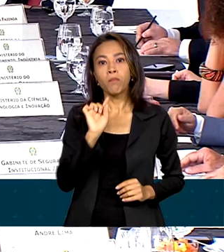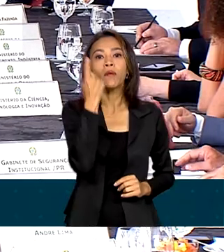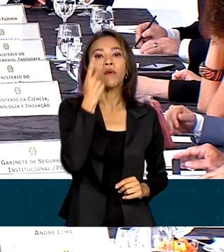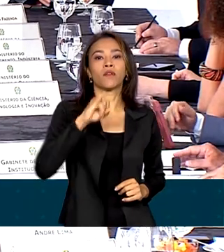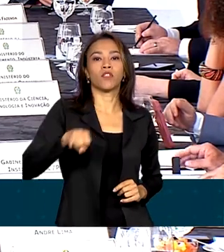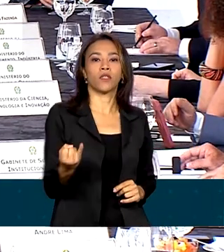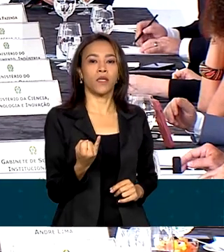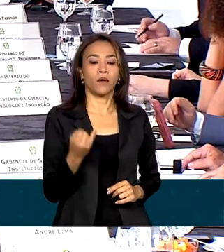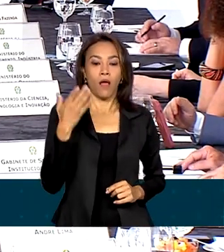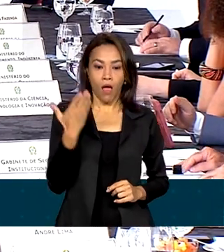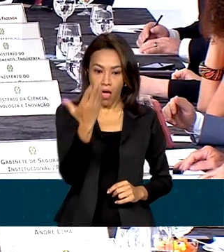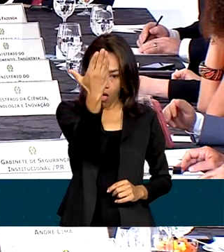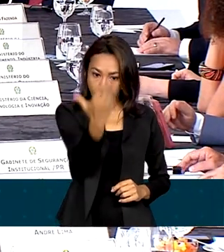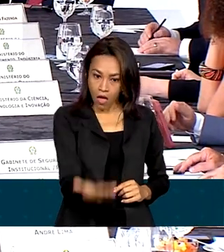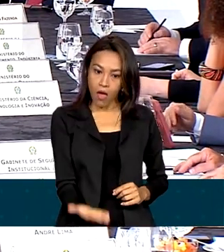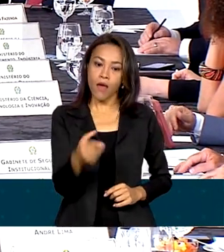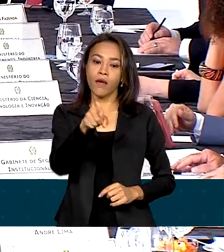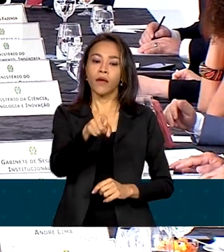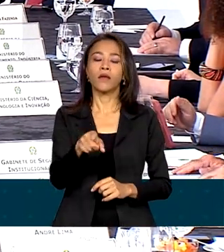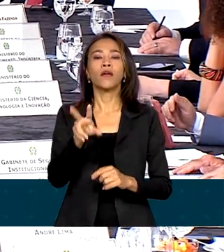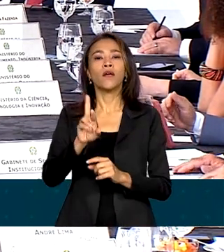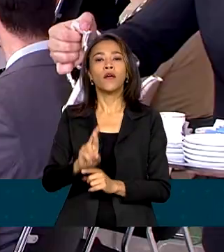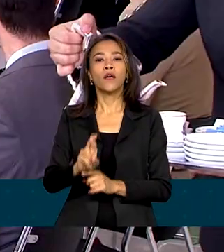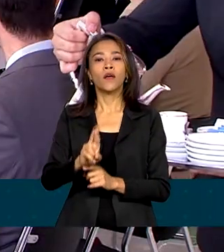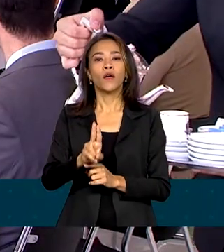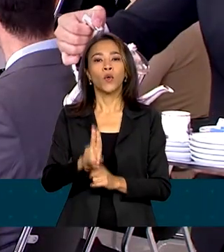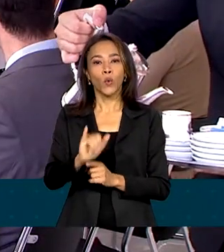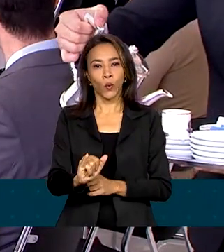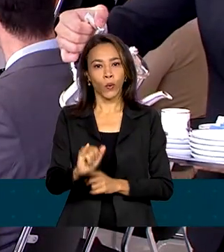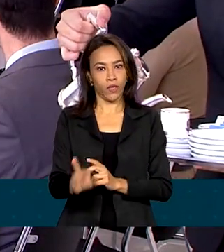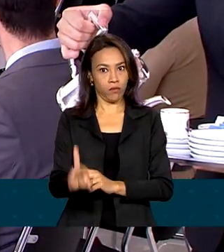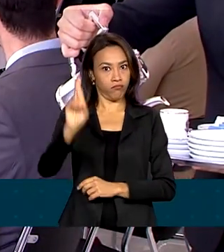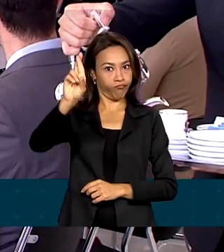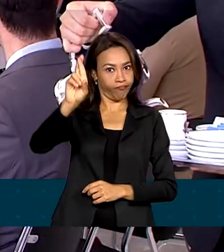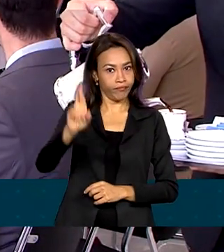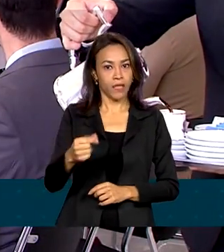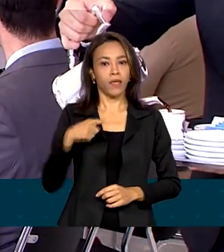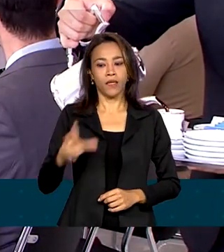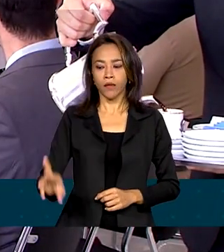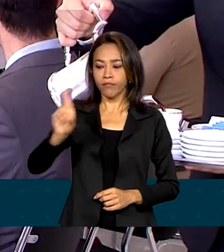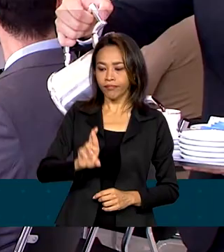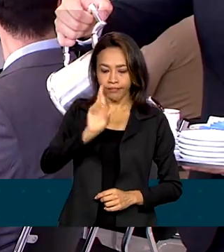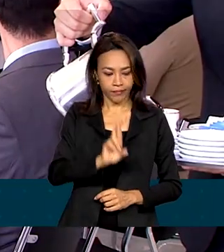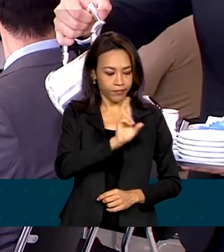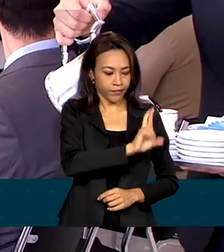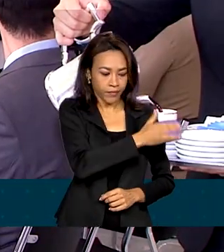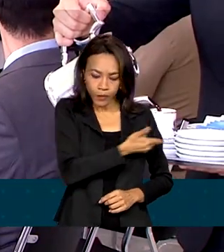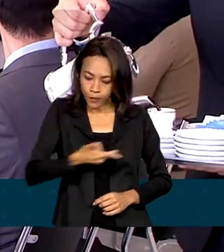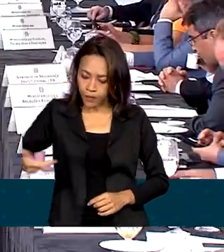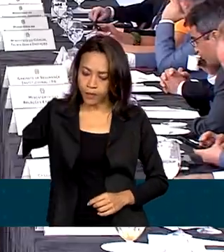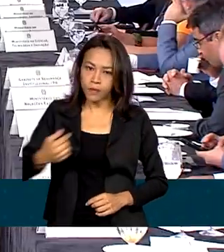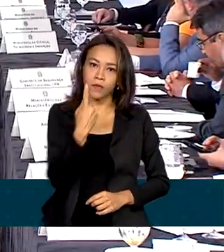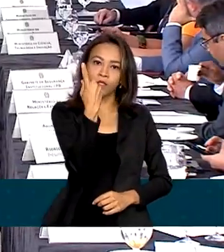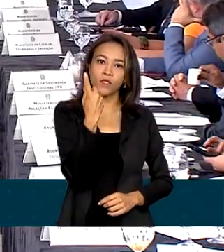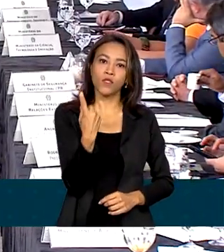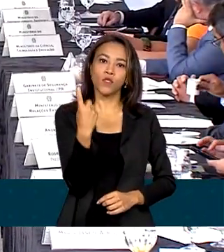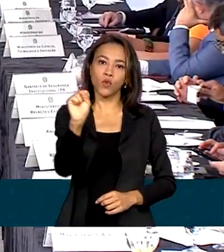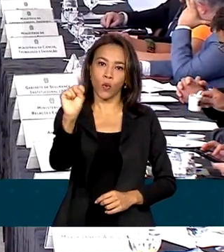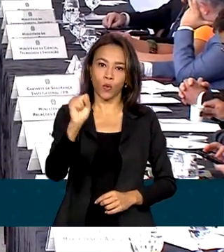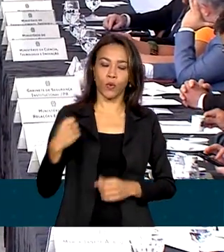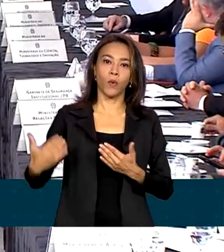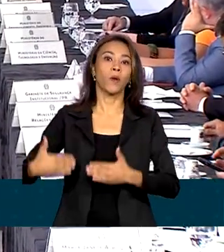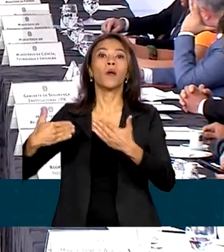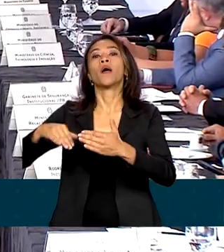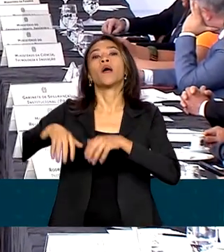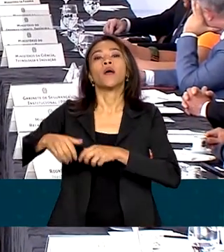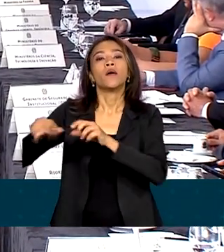presidida pelo ministro da Casa Civil, Rui Costa, e composta por representantes de outras 18 pastas, entre elas Meio